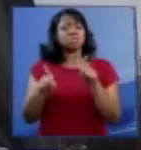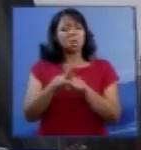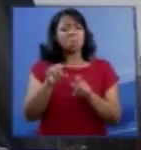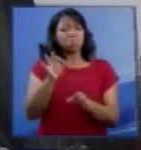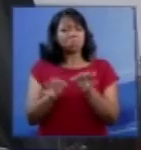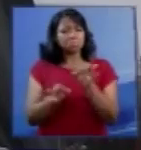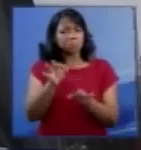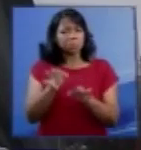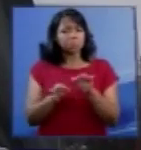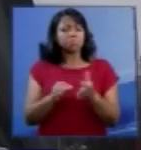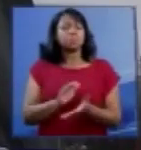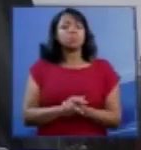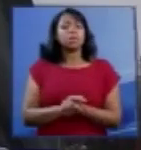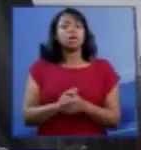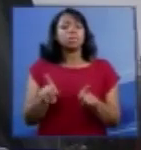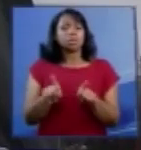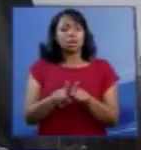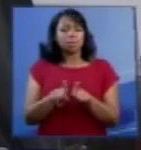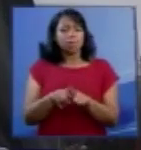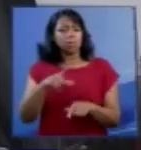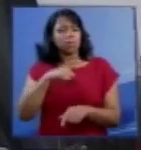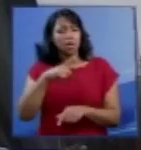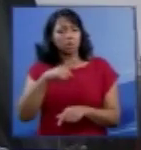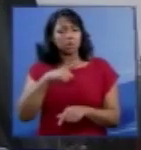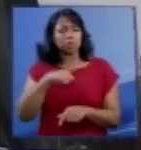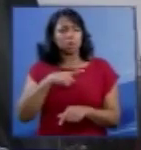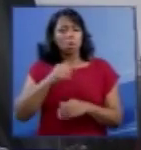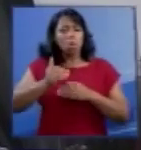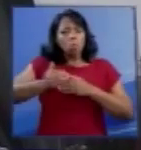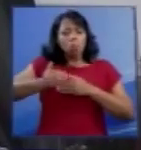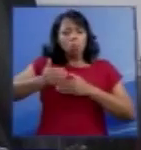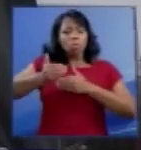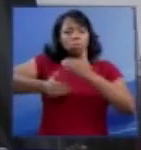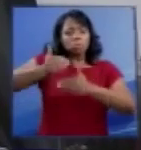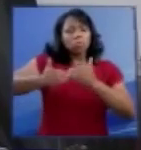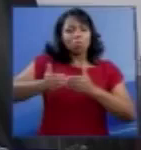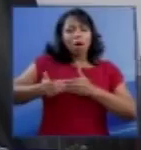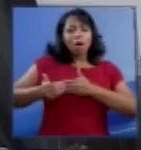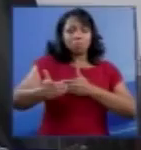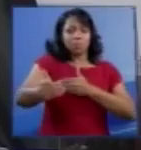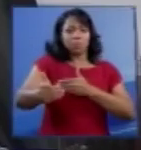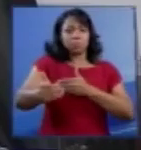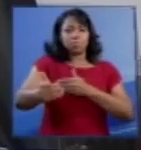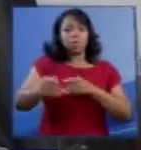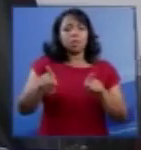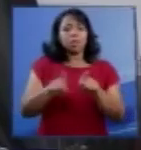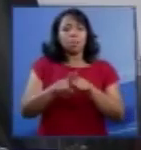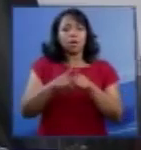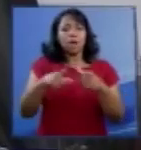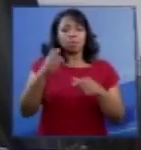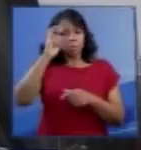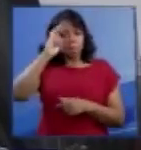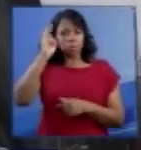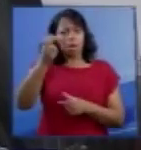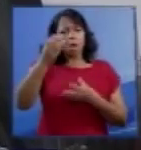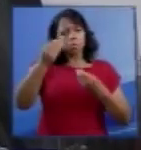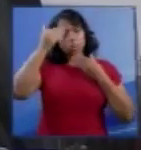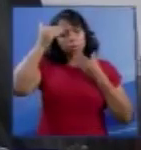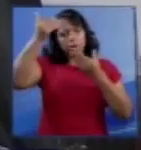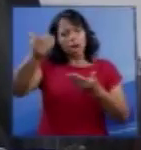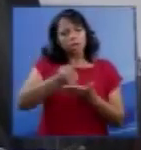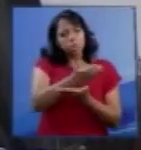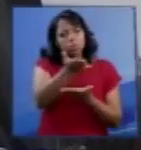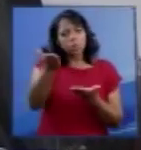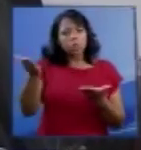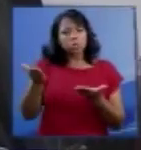e termos, portanto, um avanço, um avanço no campo cultural. Muito obrigado a